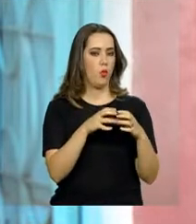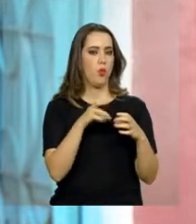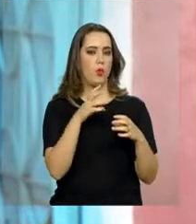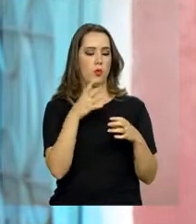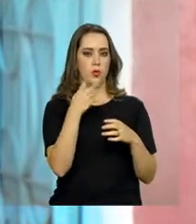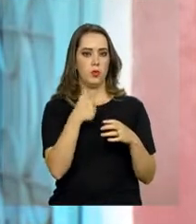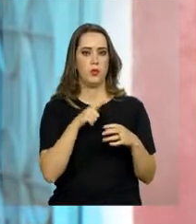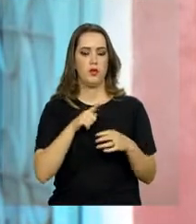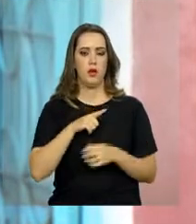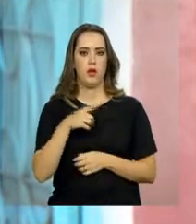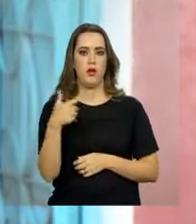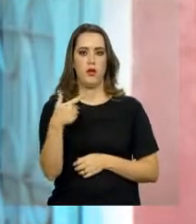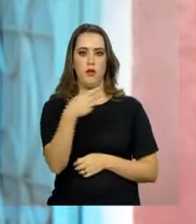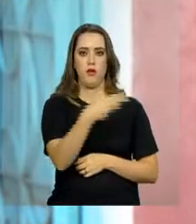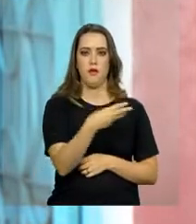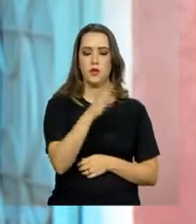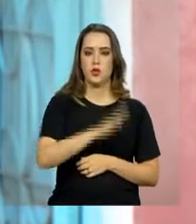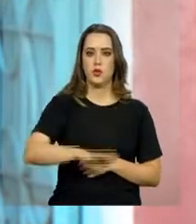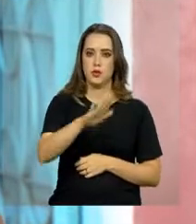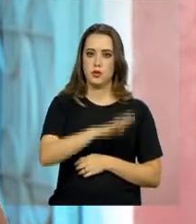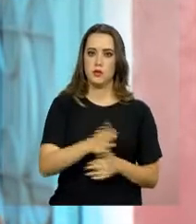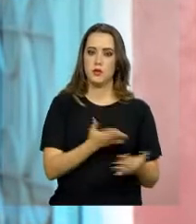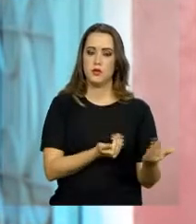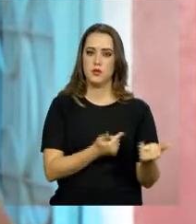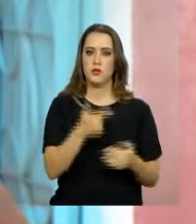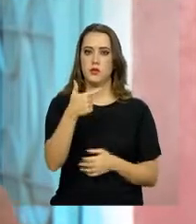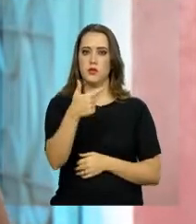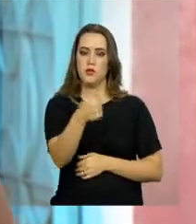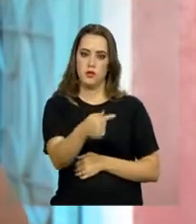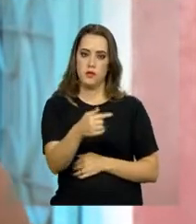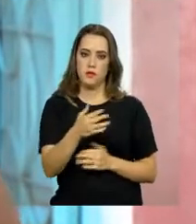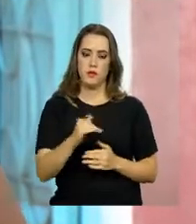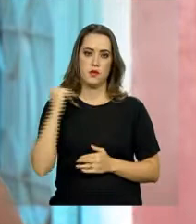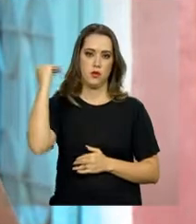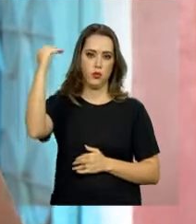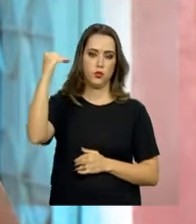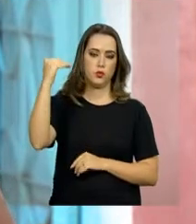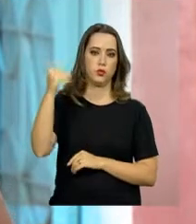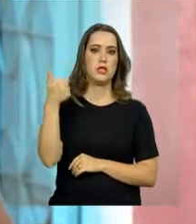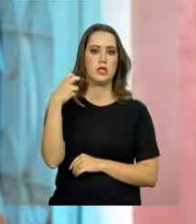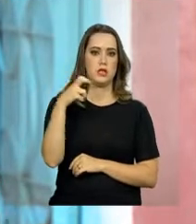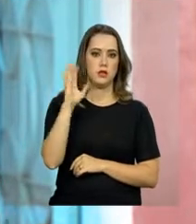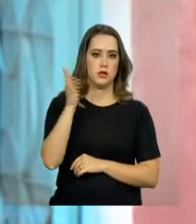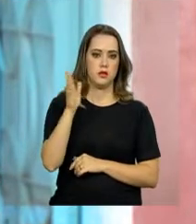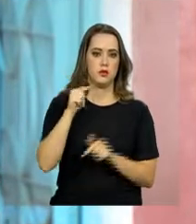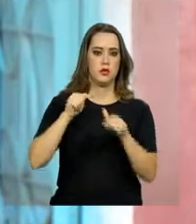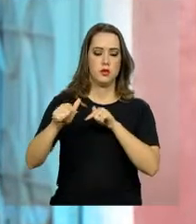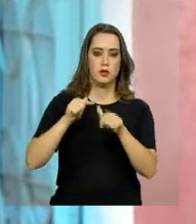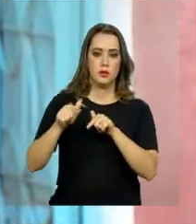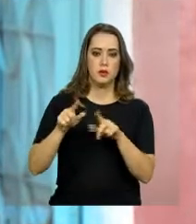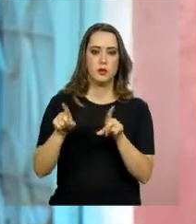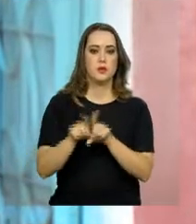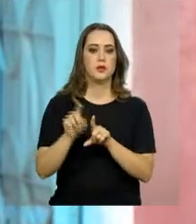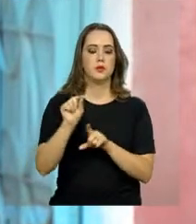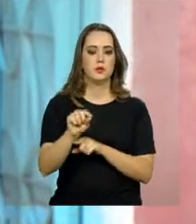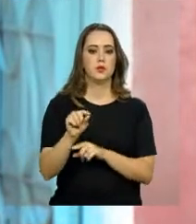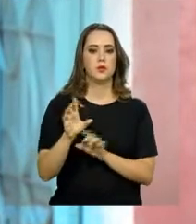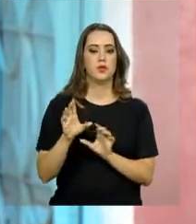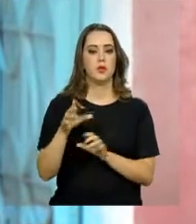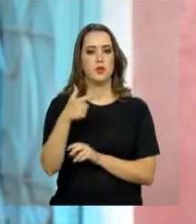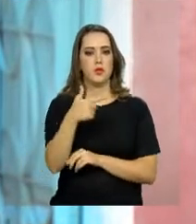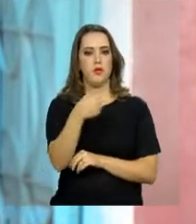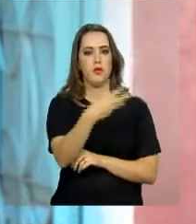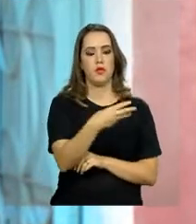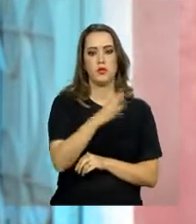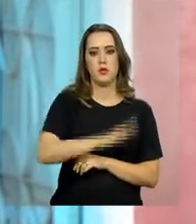23 crianças e adolescentes e 27 adultos. 15 desses adultos já estão inseridos no mercado de trabalho e dessas 23